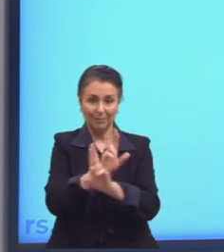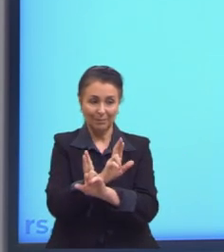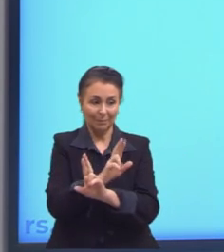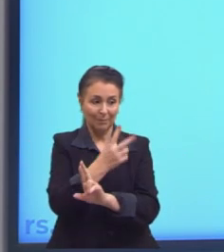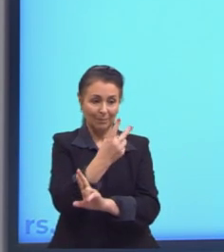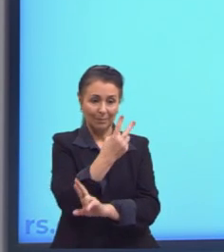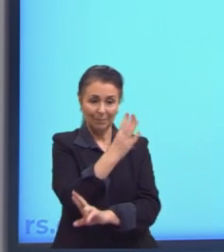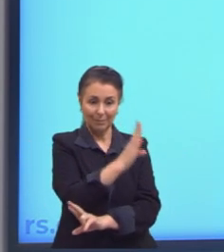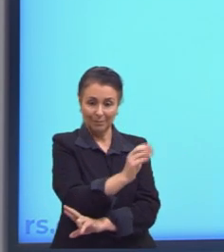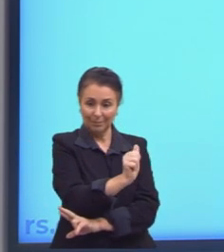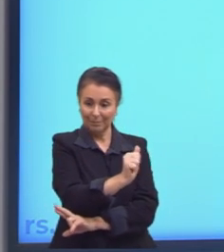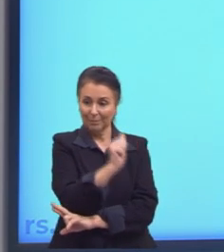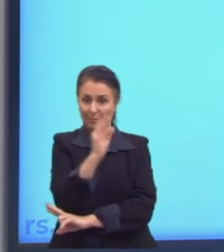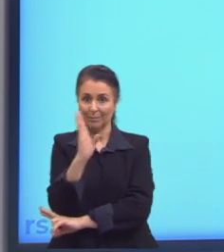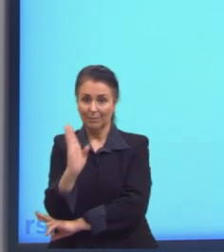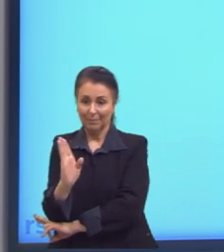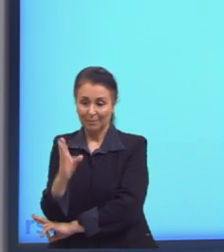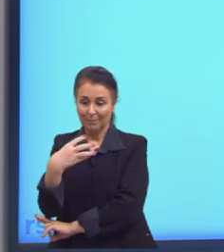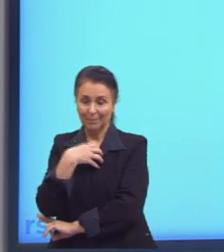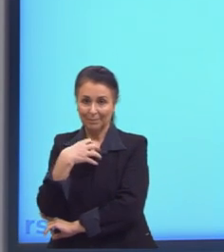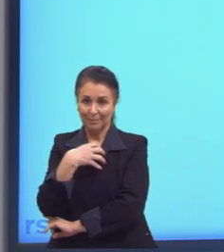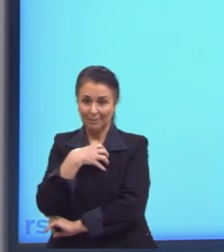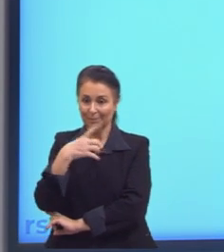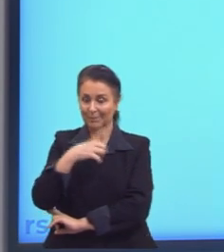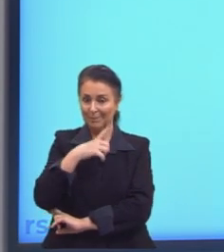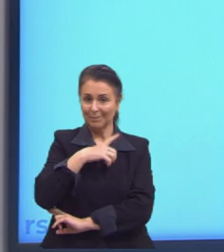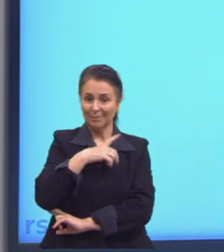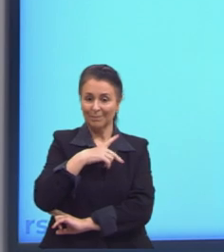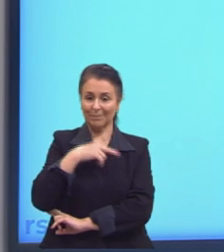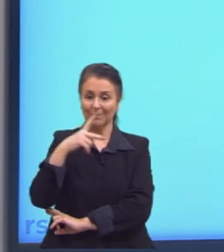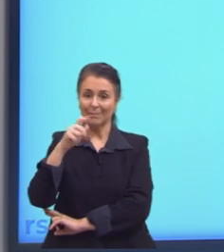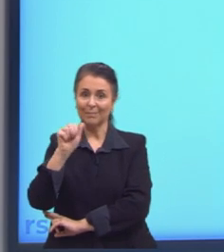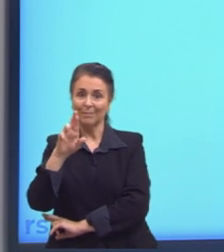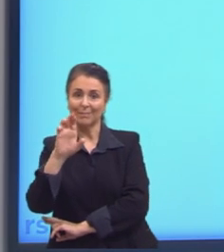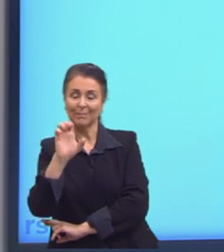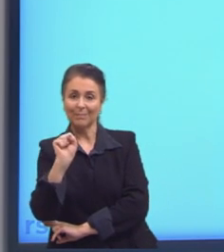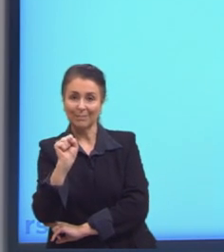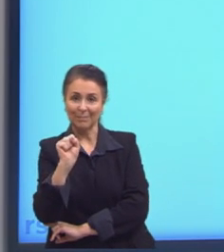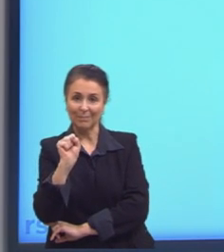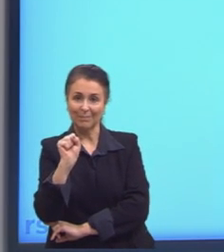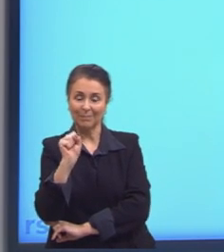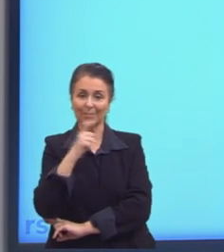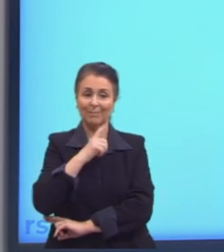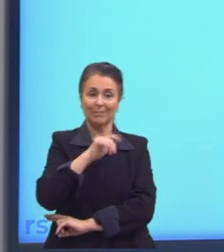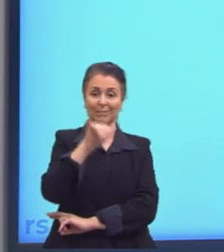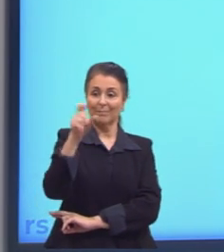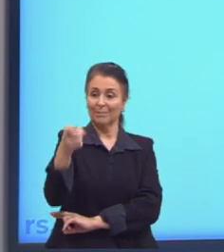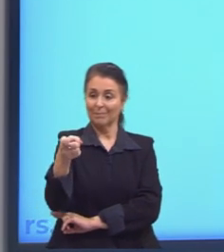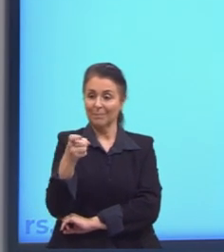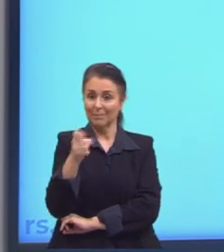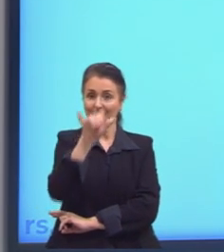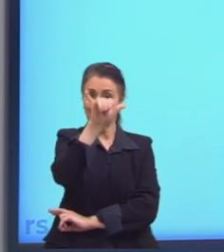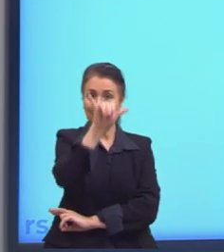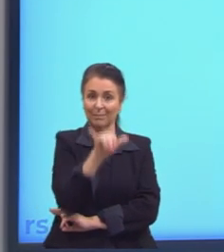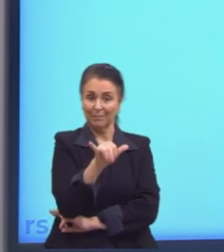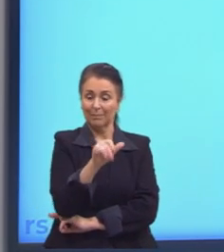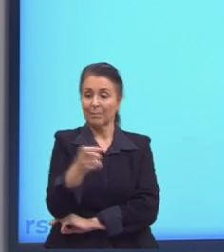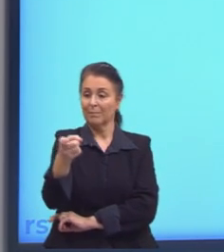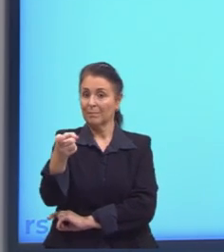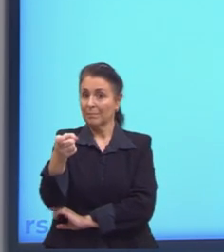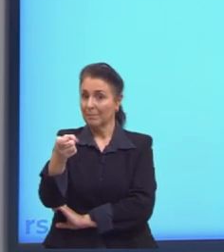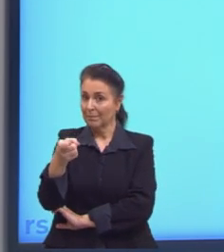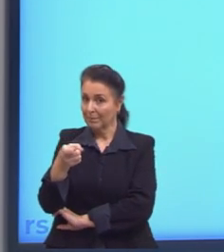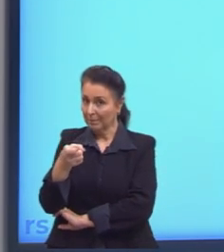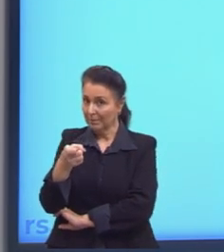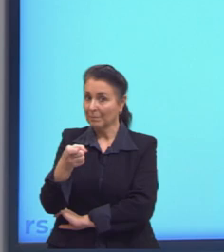conjuntos de forma que eu tenha pares ordenados, então, X e Y. O X, ele vai pertencer